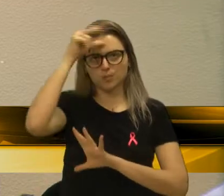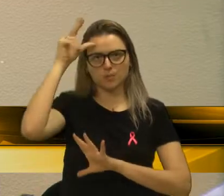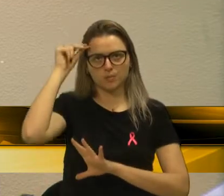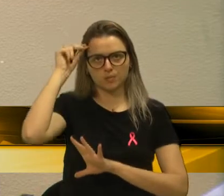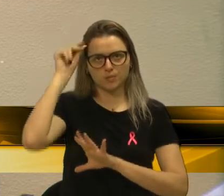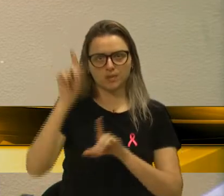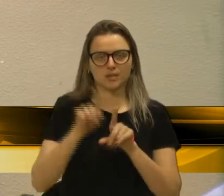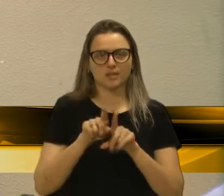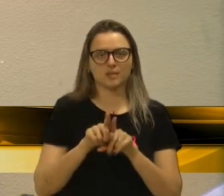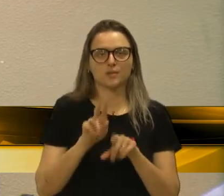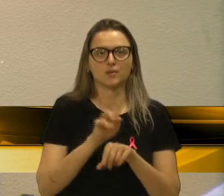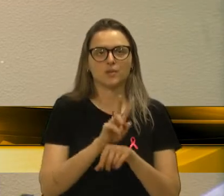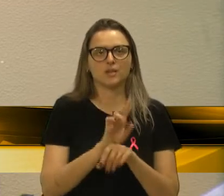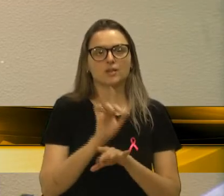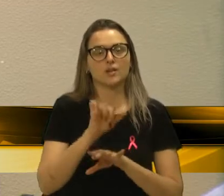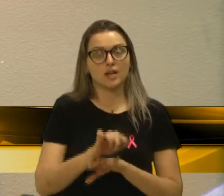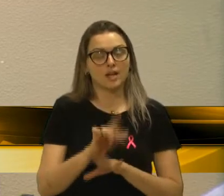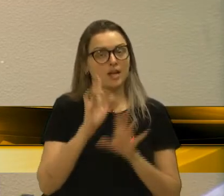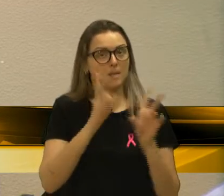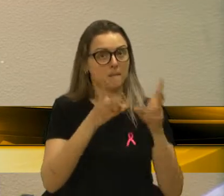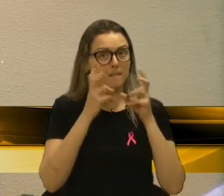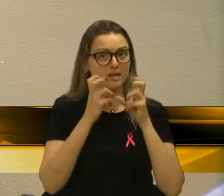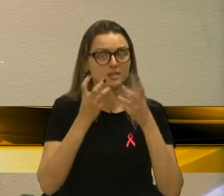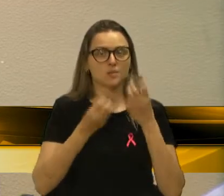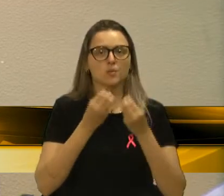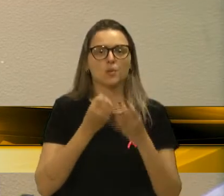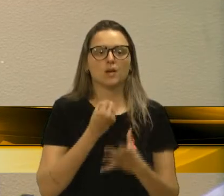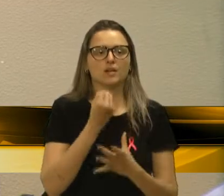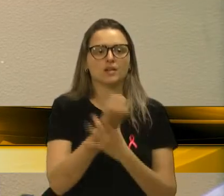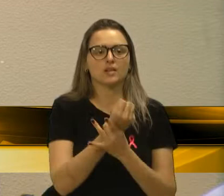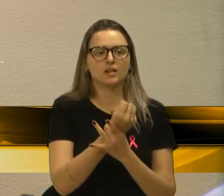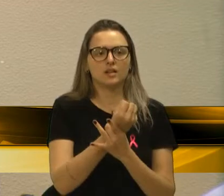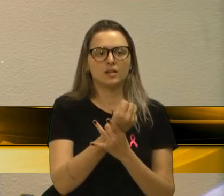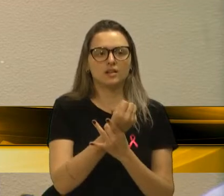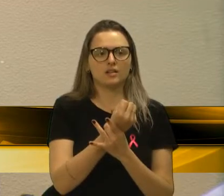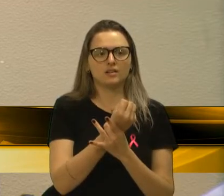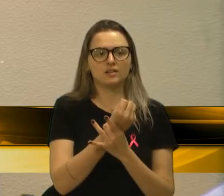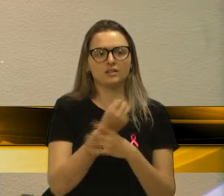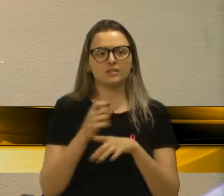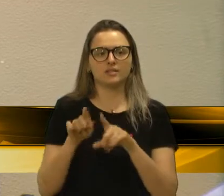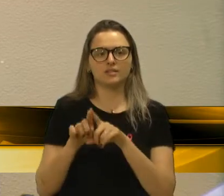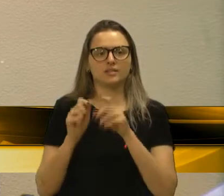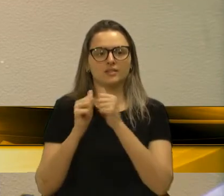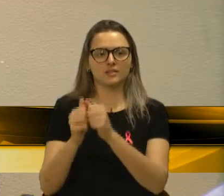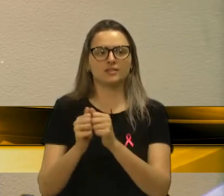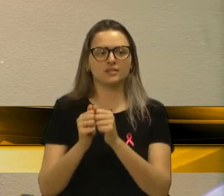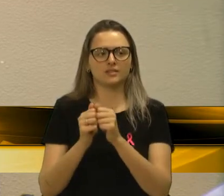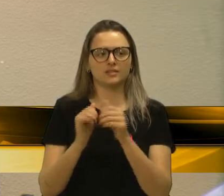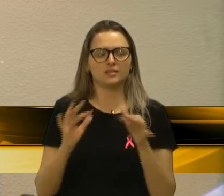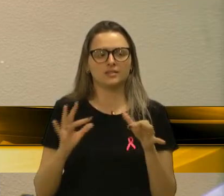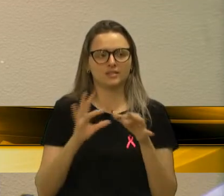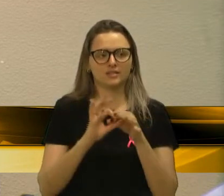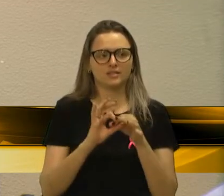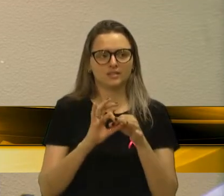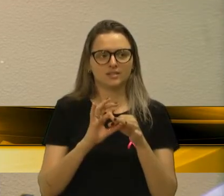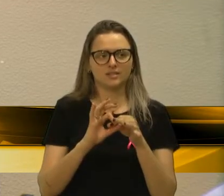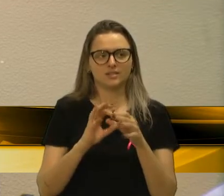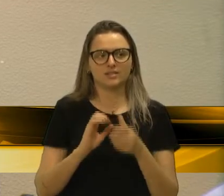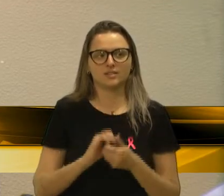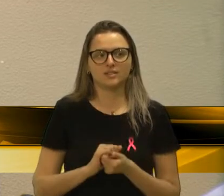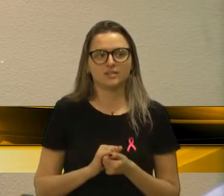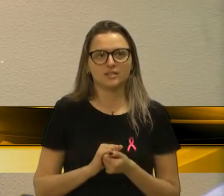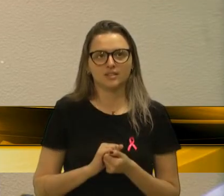Social, pois é notório o problema de segurança pública no Brasil, tarefa parcialmente assumida pelo município